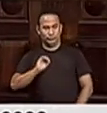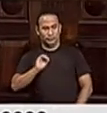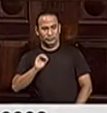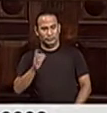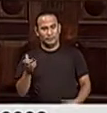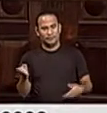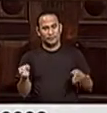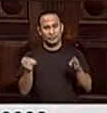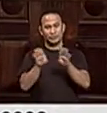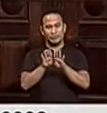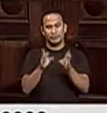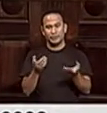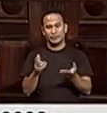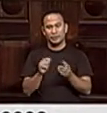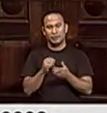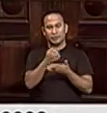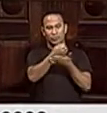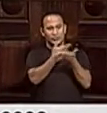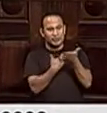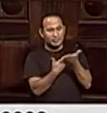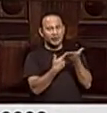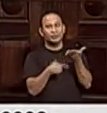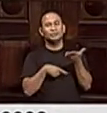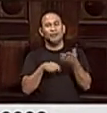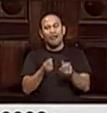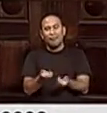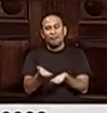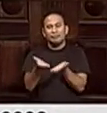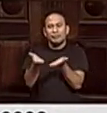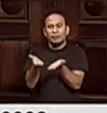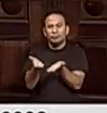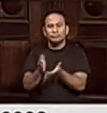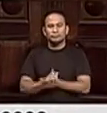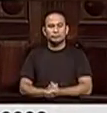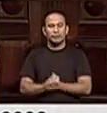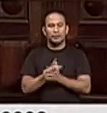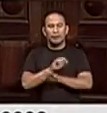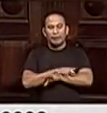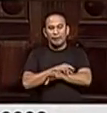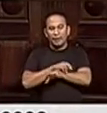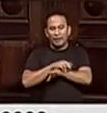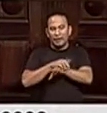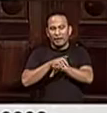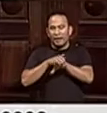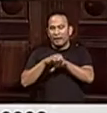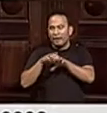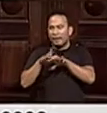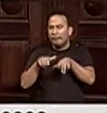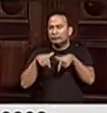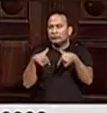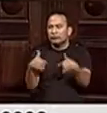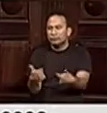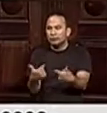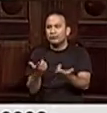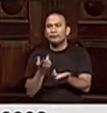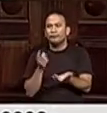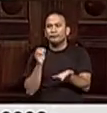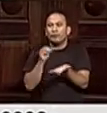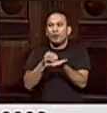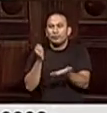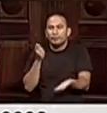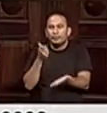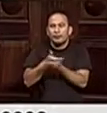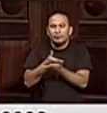fechamento do orçamento do município do Rio de Janeiro se deu e com diversas faturas sem o pagamento